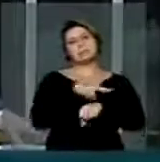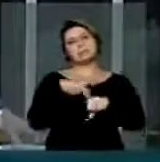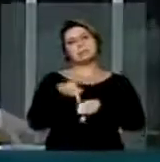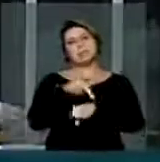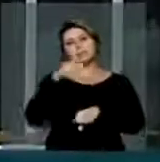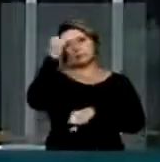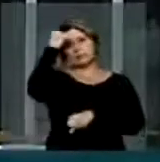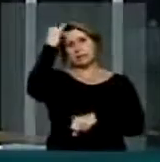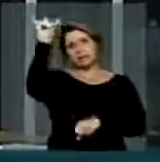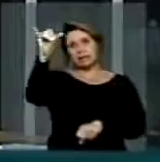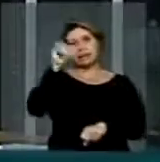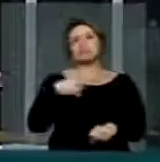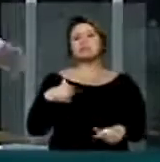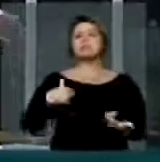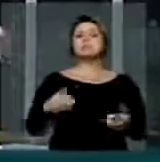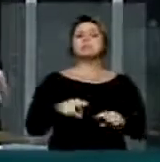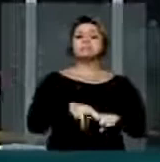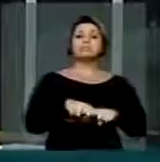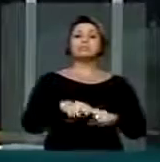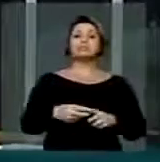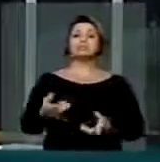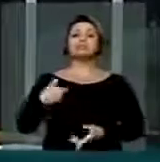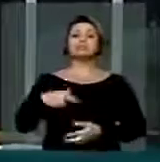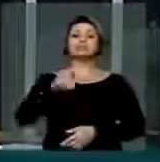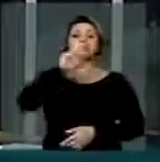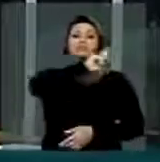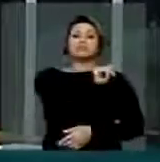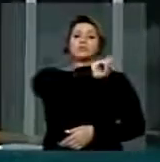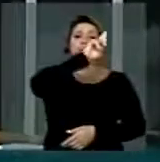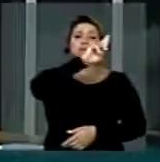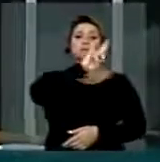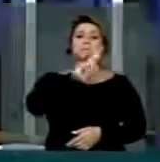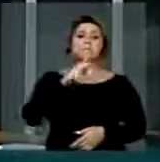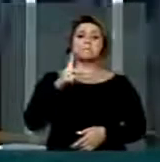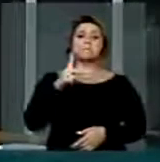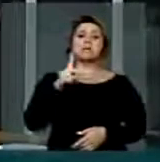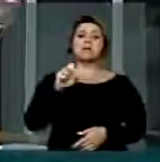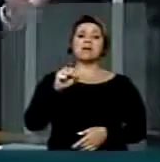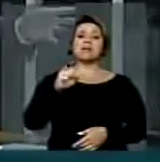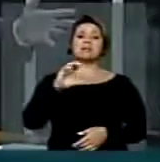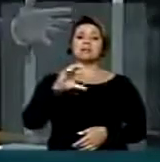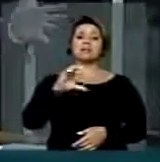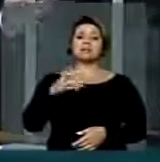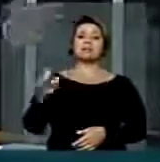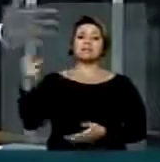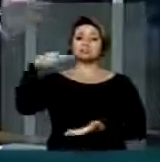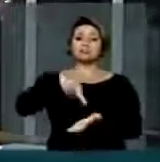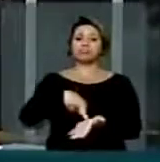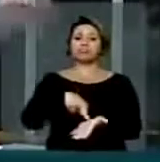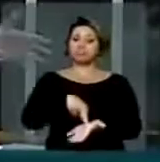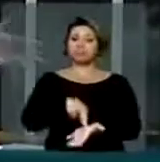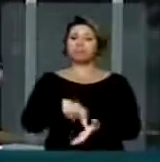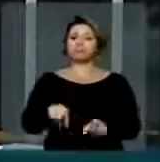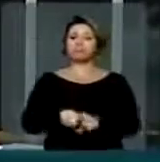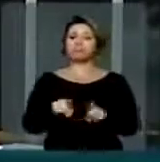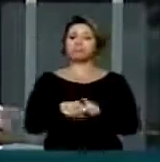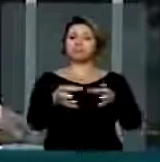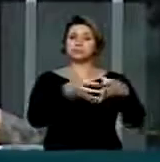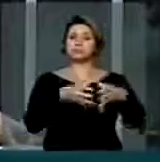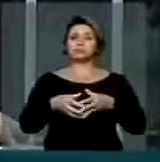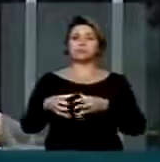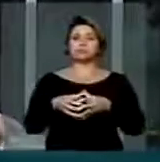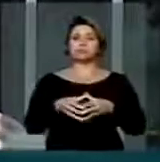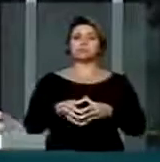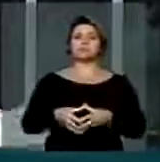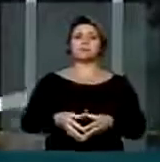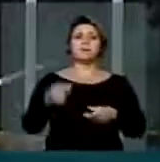disso é que nós estamos vindo, enquanto líder do PSC, nesta casa, em nome de todos os deputados que compõem a nossa bancada,